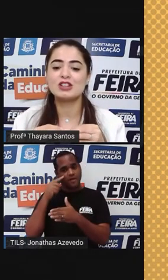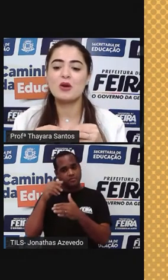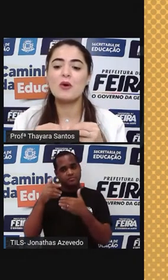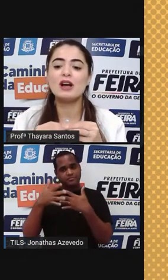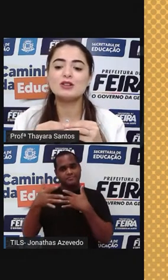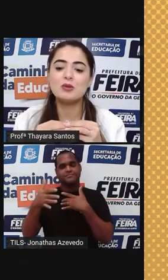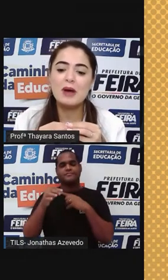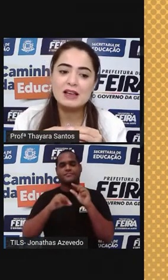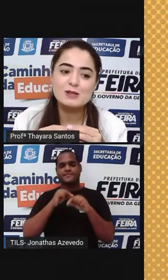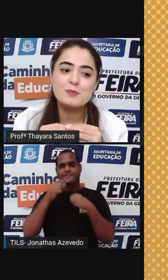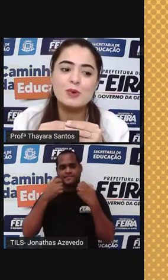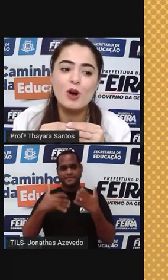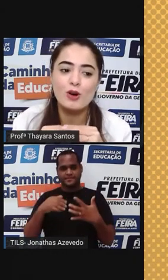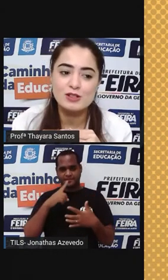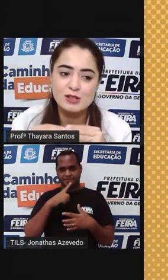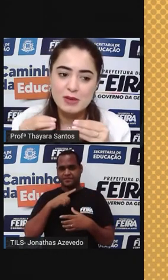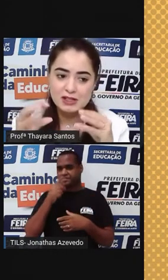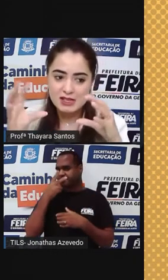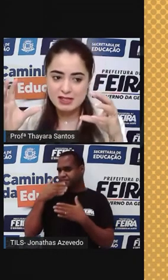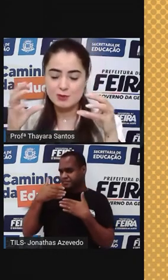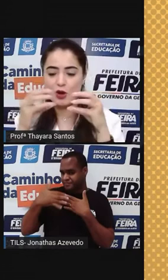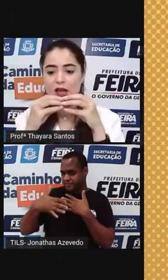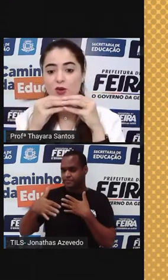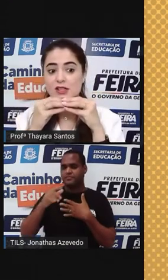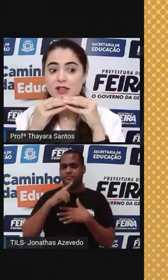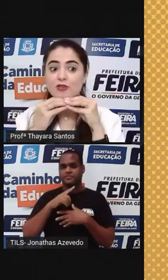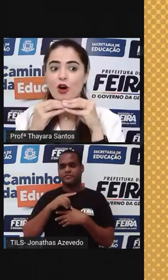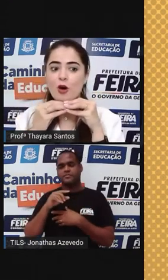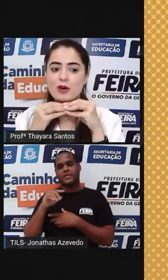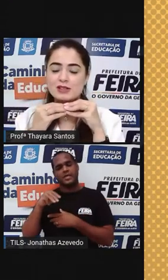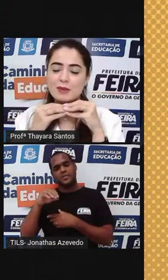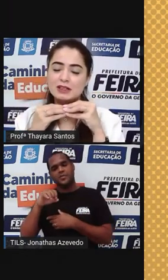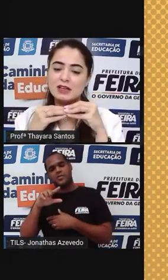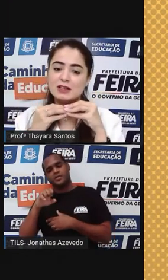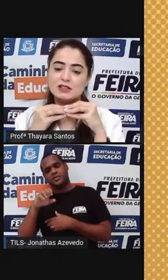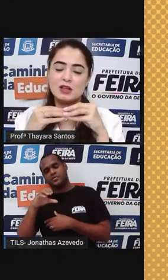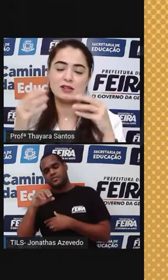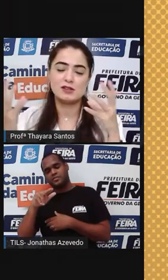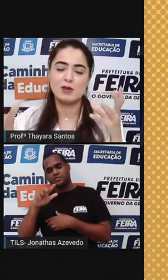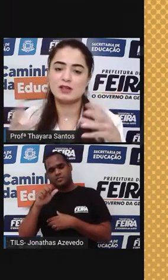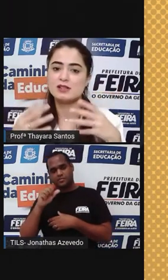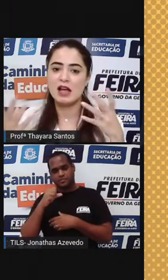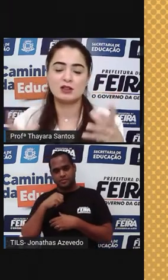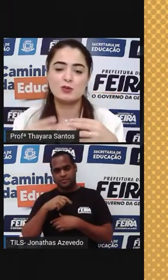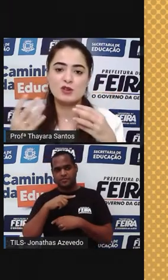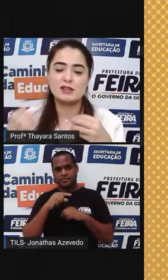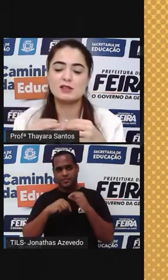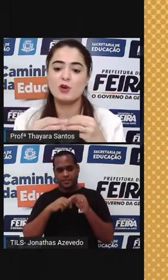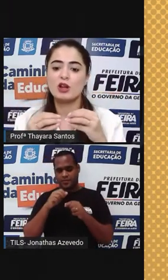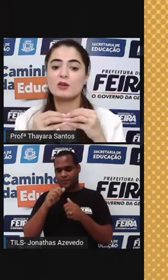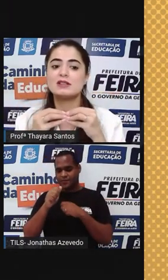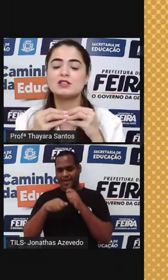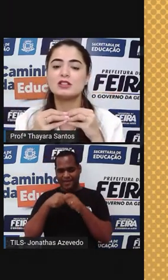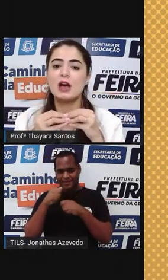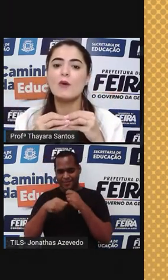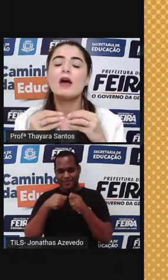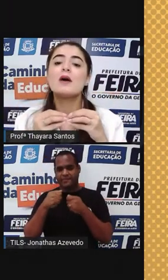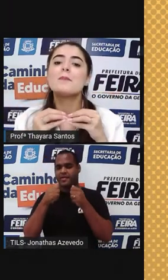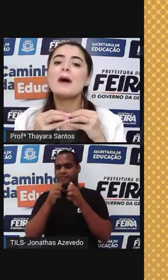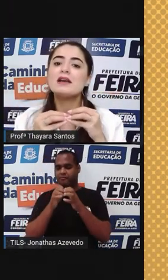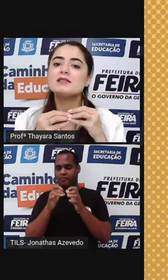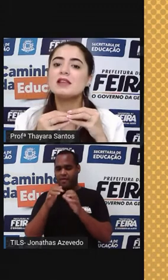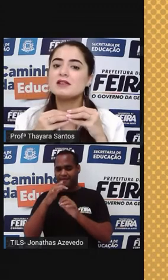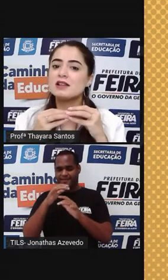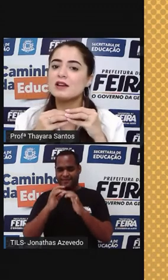adiante que quanto mais próximas essas moléculas que formam essa matéria, esses átomos, essas moléculas estão,